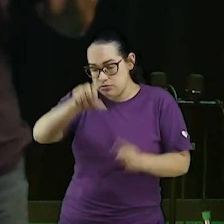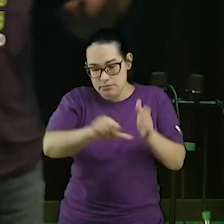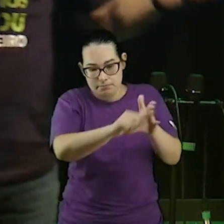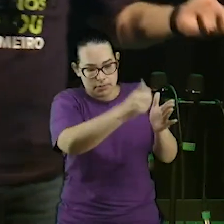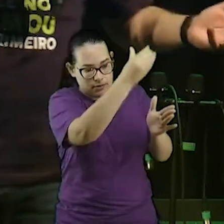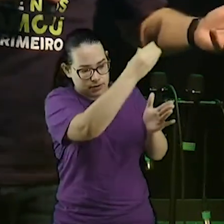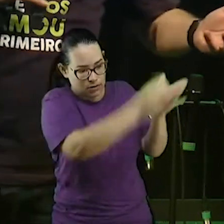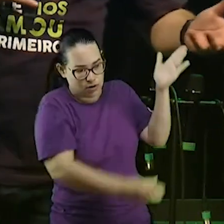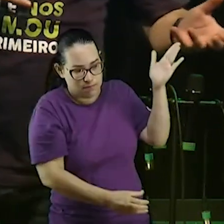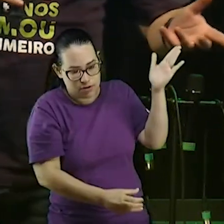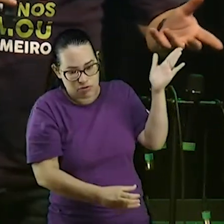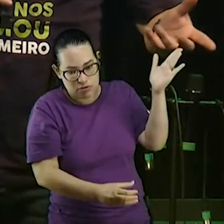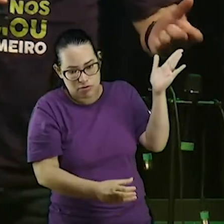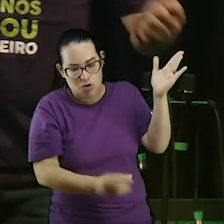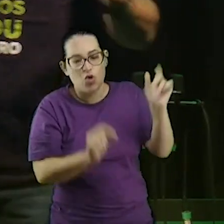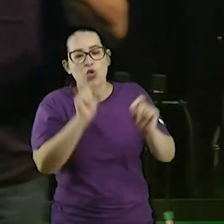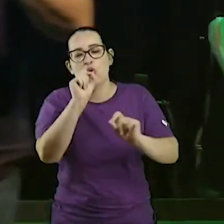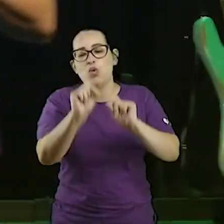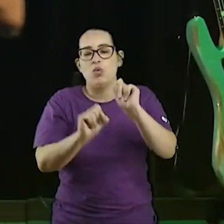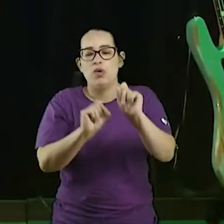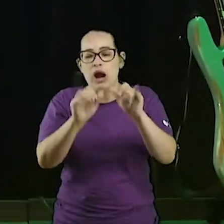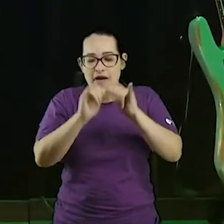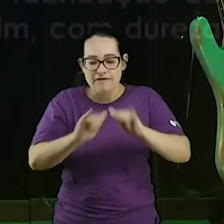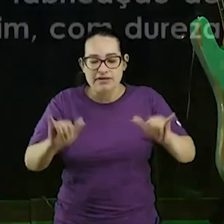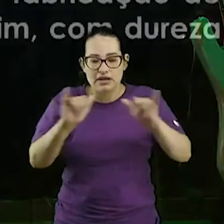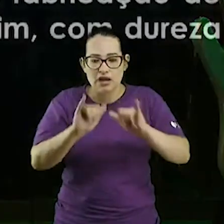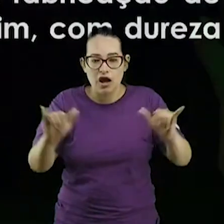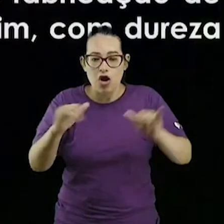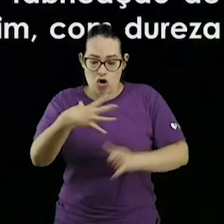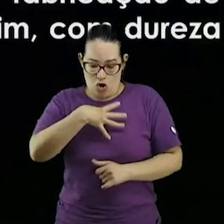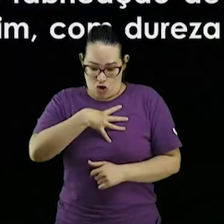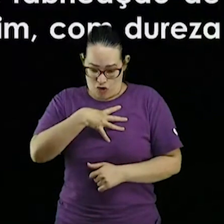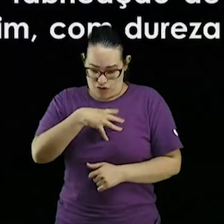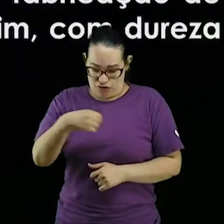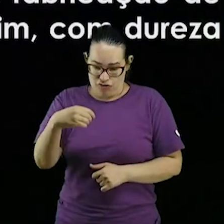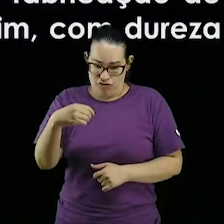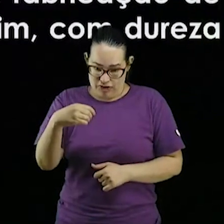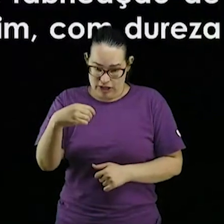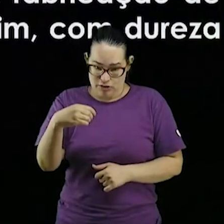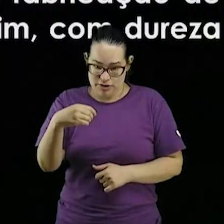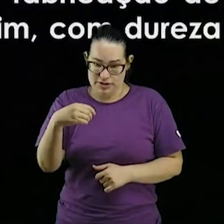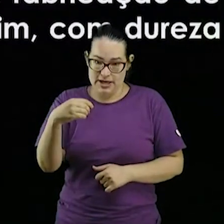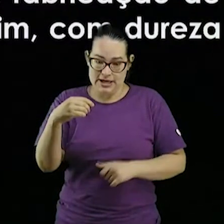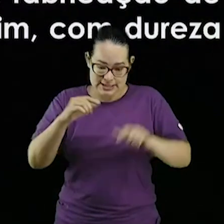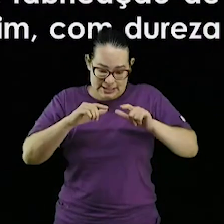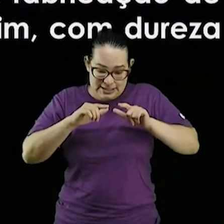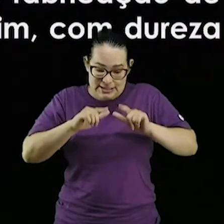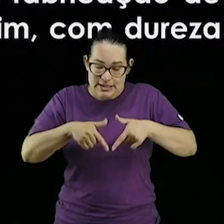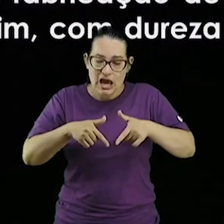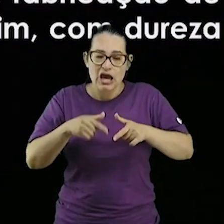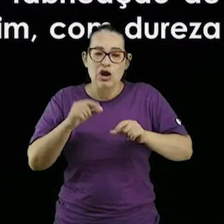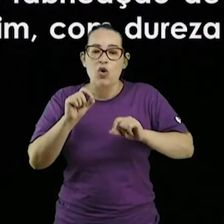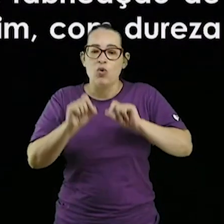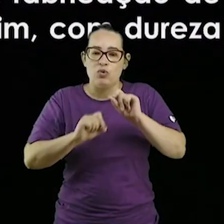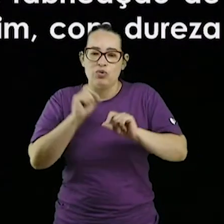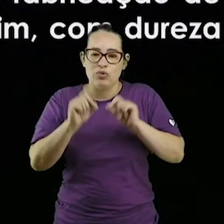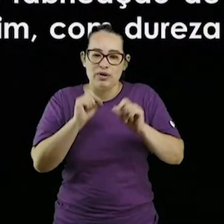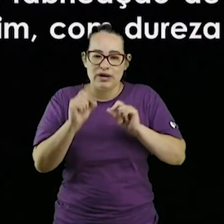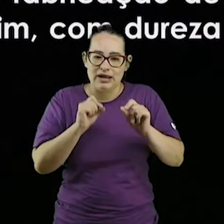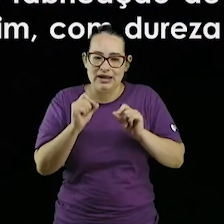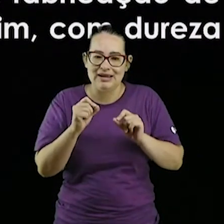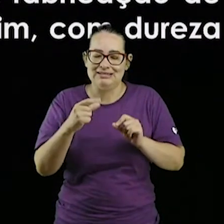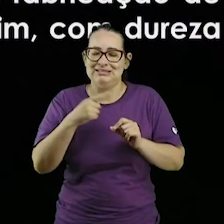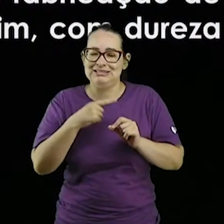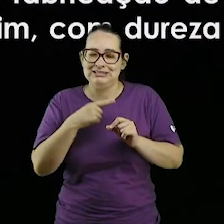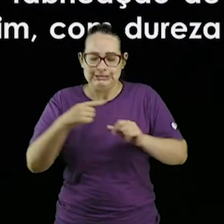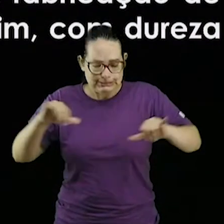a seguinte má notícia, os filhos de Israel começaram a se tornar um pesadelo para